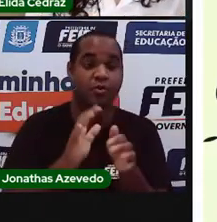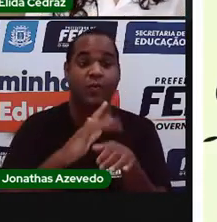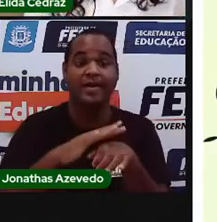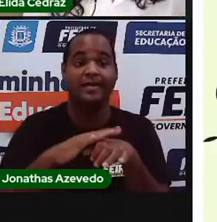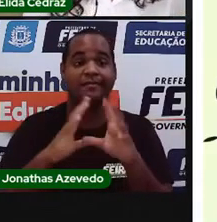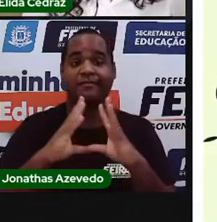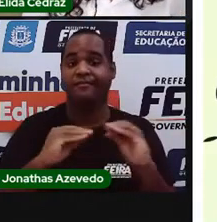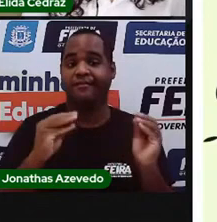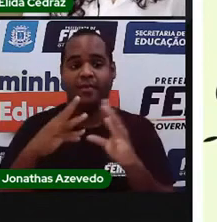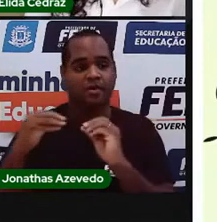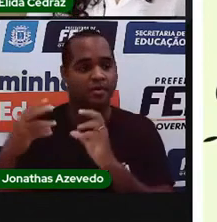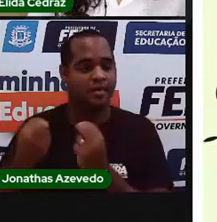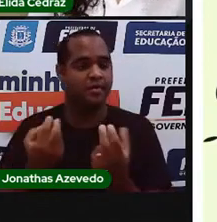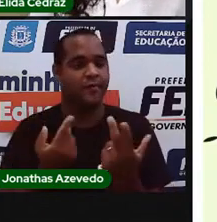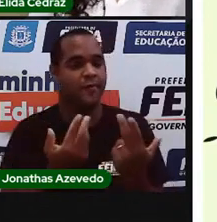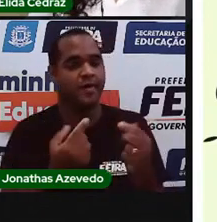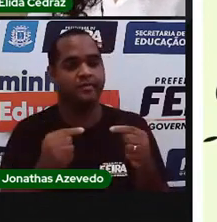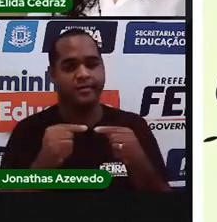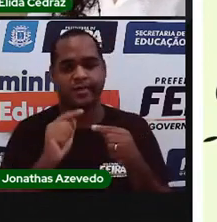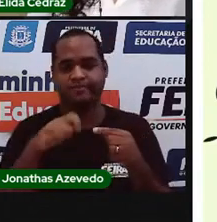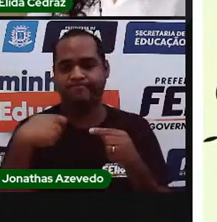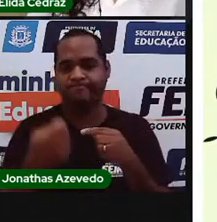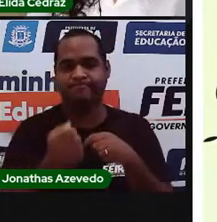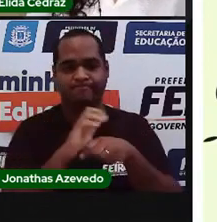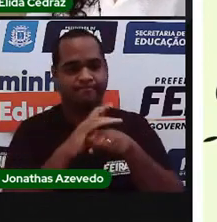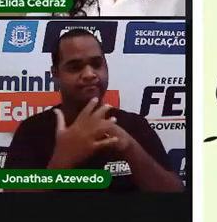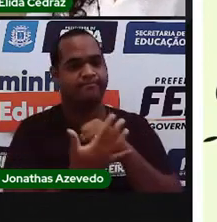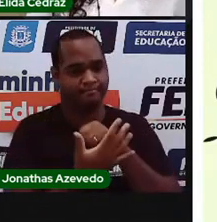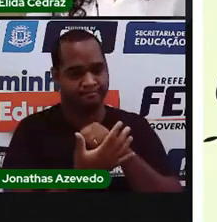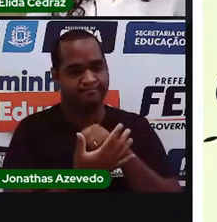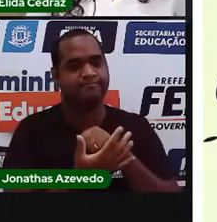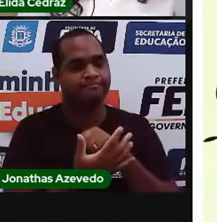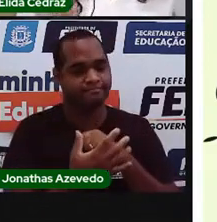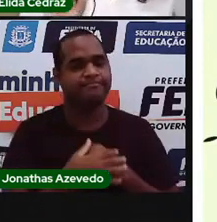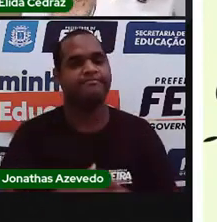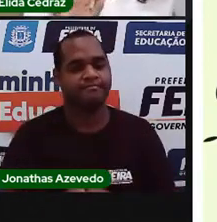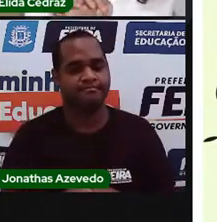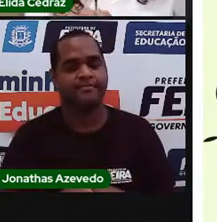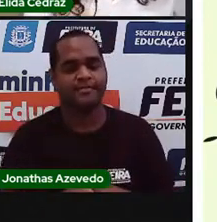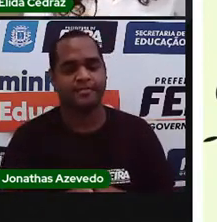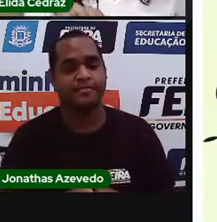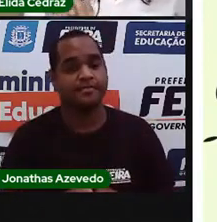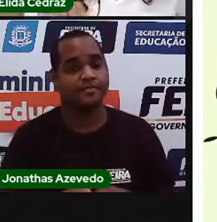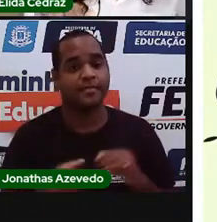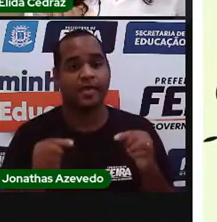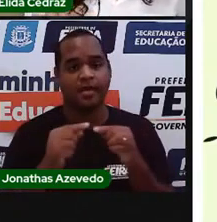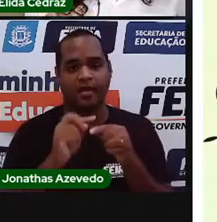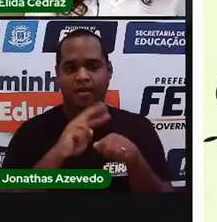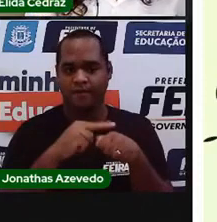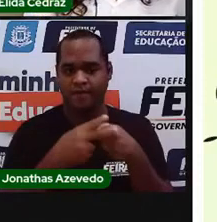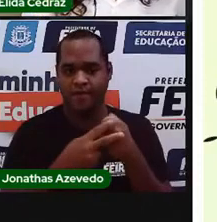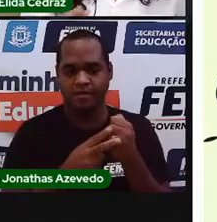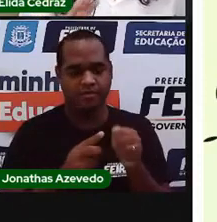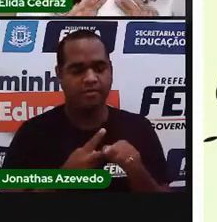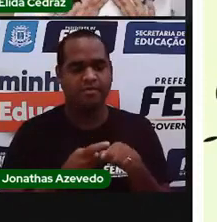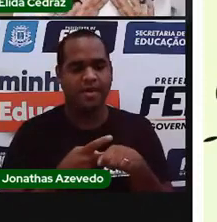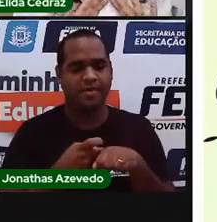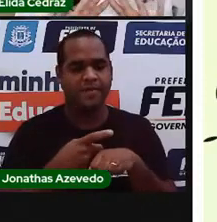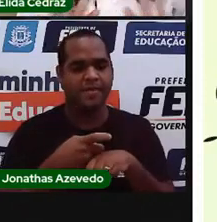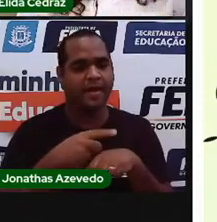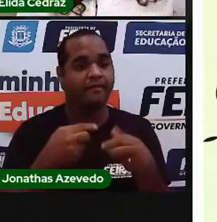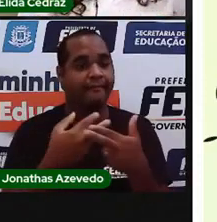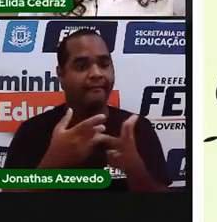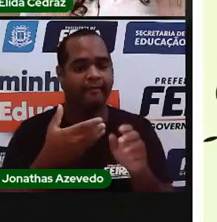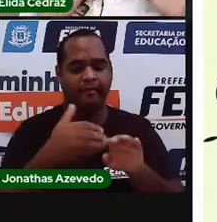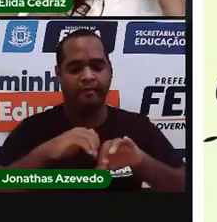doenças, incluindo a COVID-19. Os vírus e as bactérias, elas se